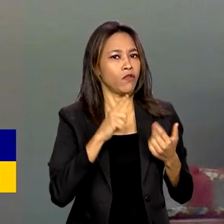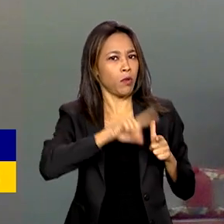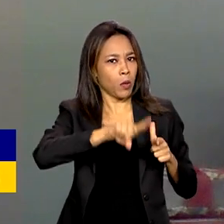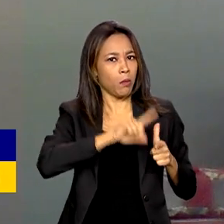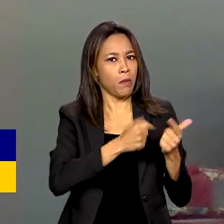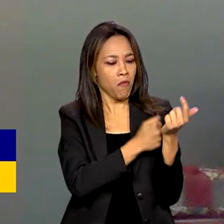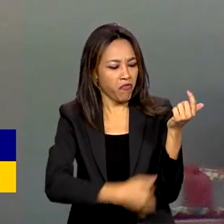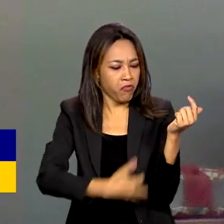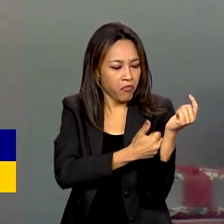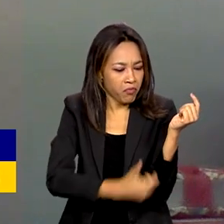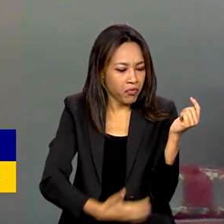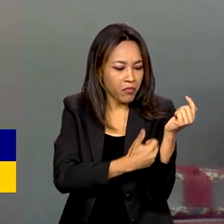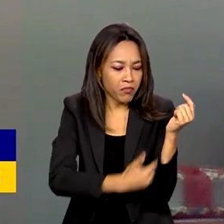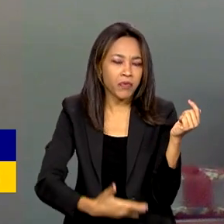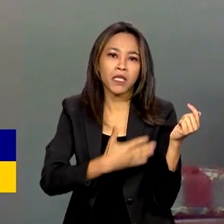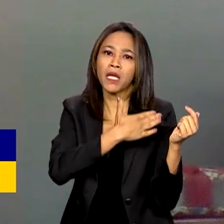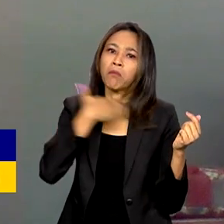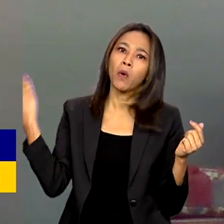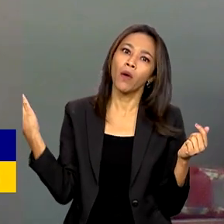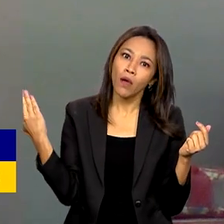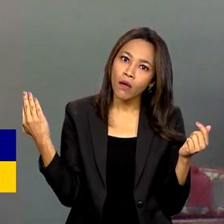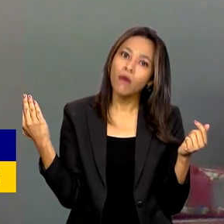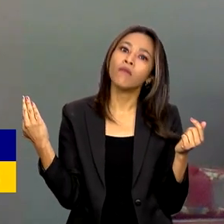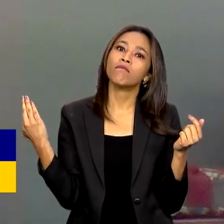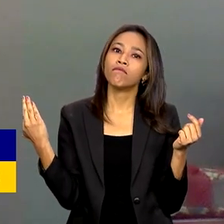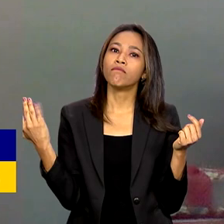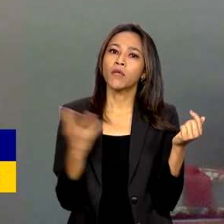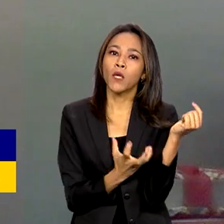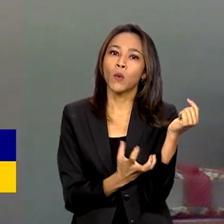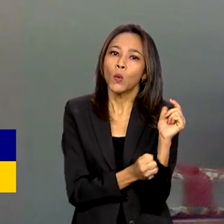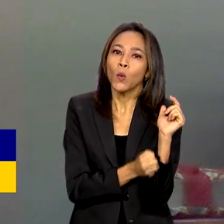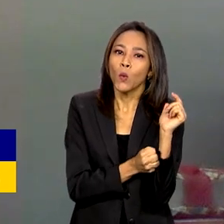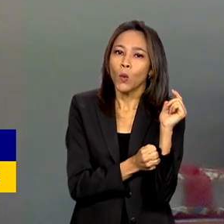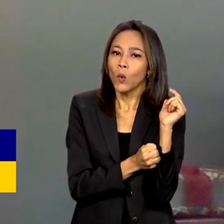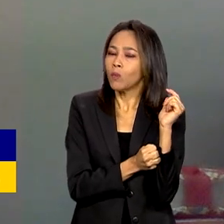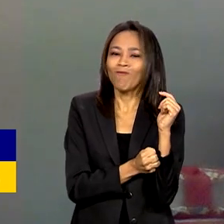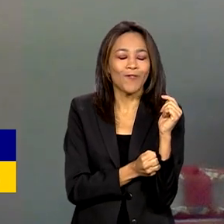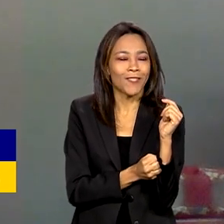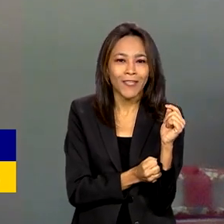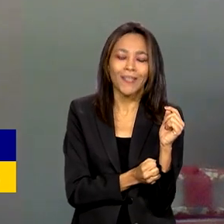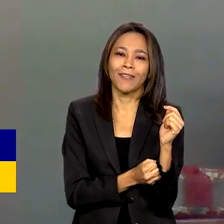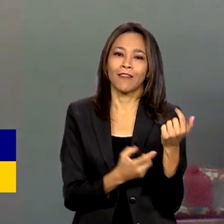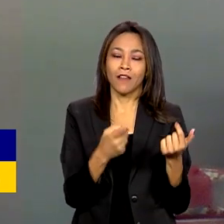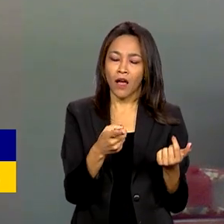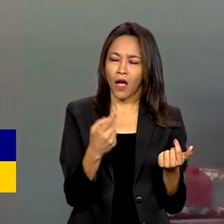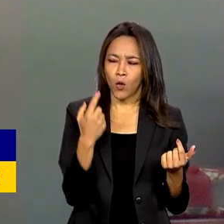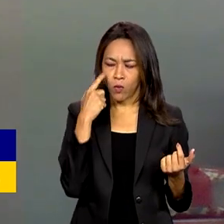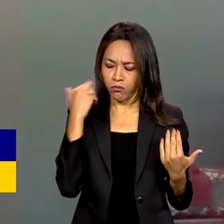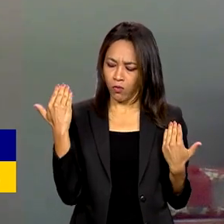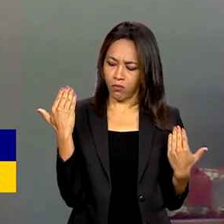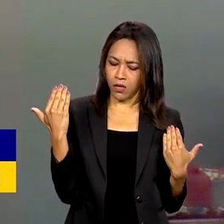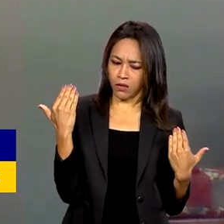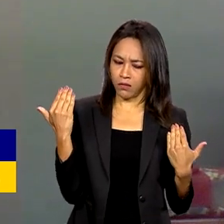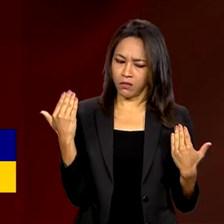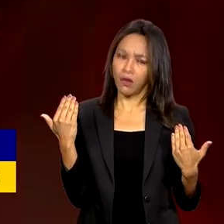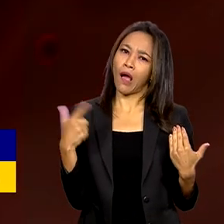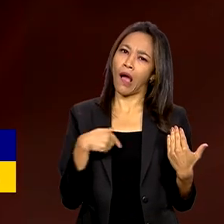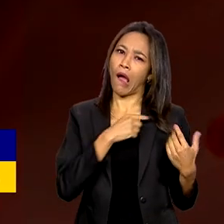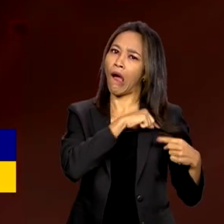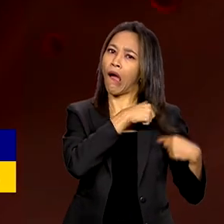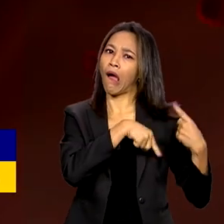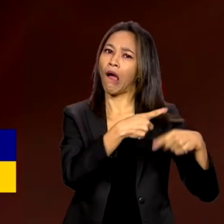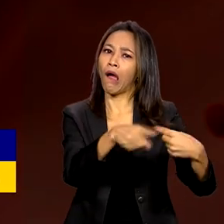chegaram até a óbito. Então, aí houve uma correlação de que poderia ser histórica.